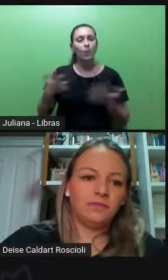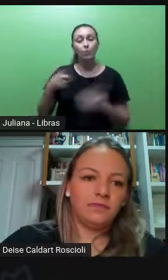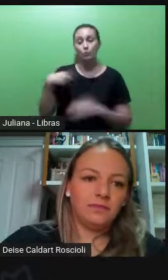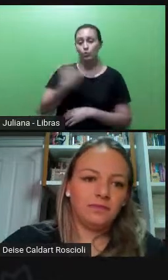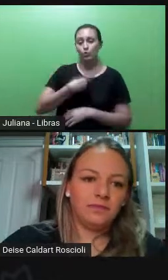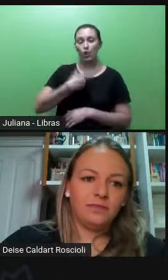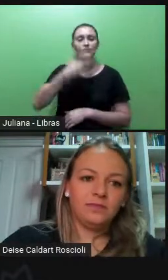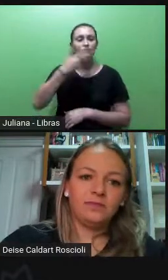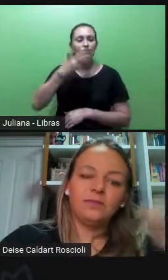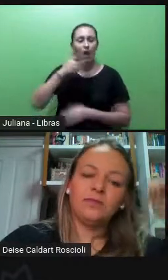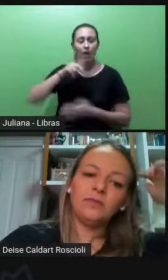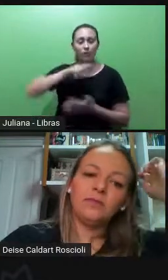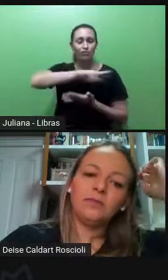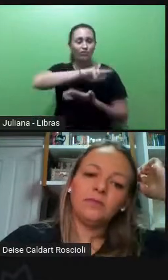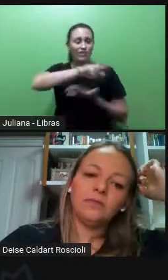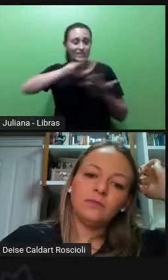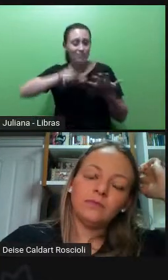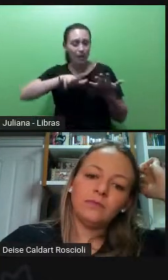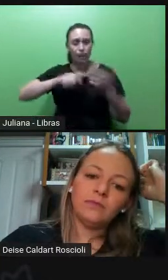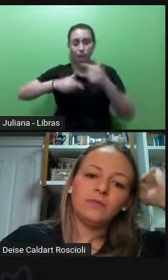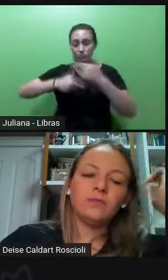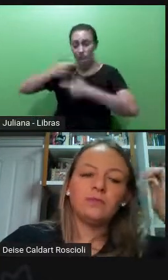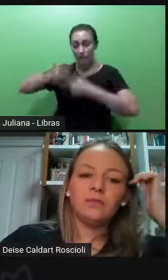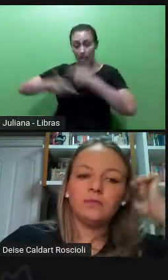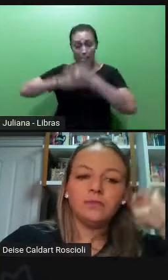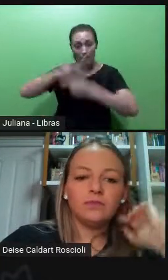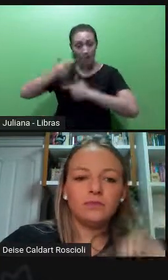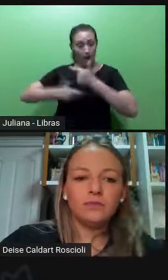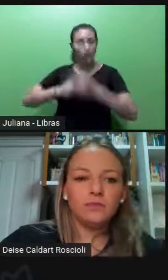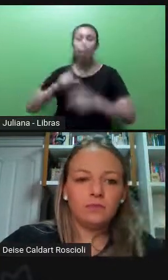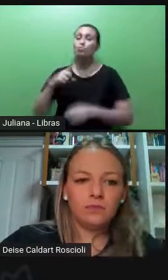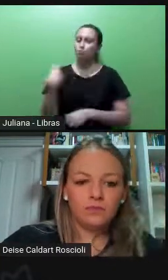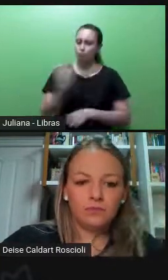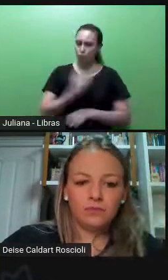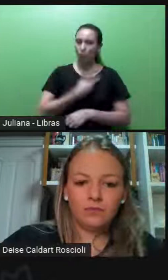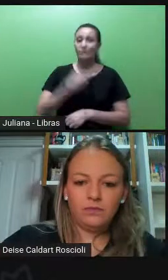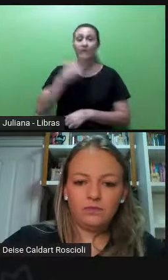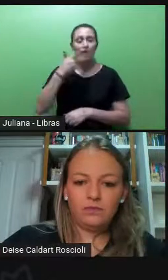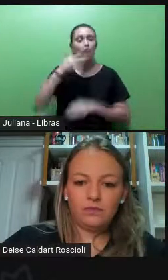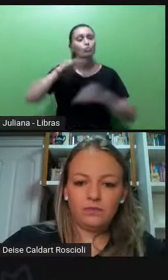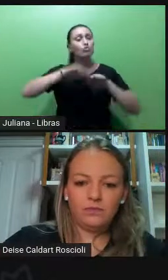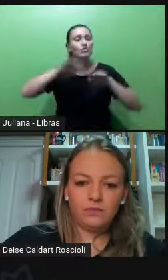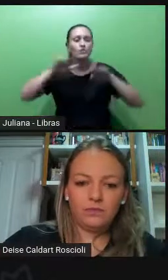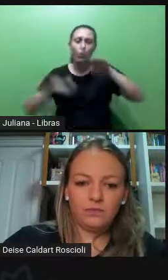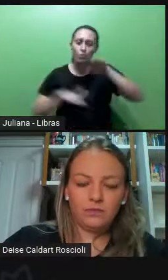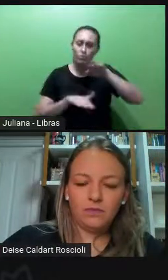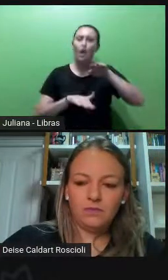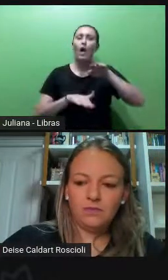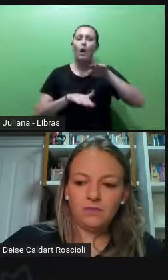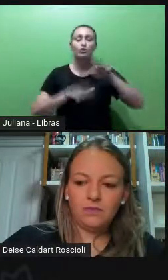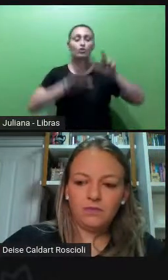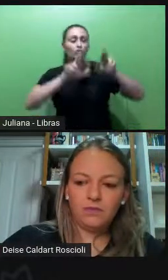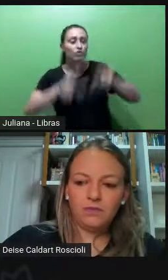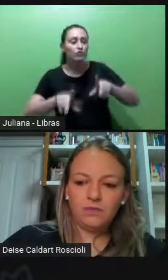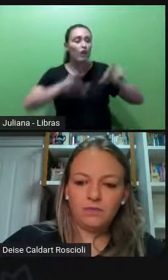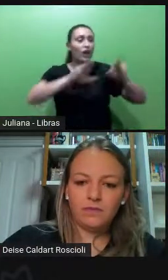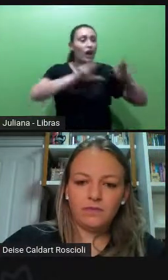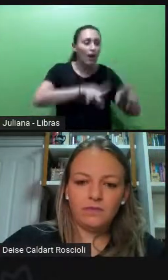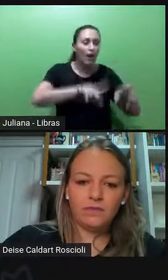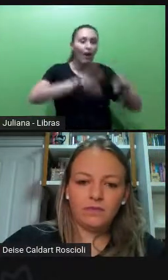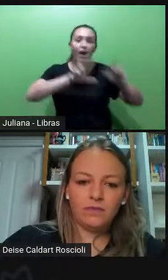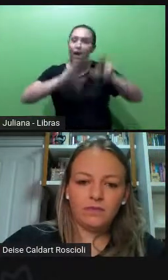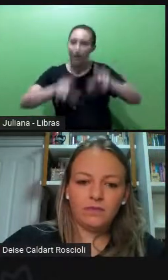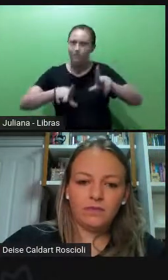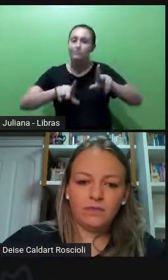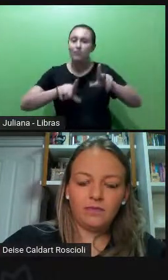em diversidade no trabalho, a gente está falando de desigualdades ou só de diferenças, né? Porque as diferenças nem